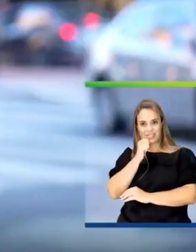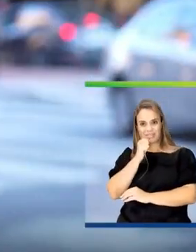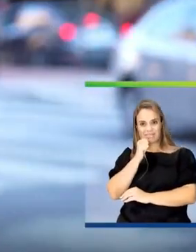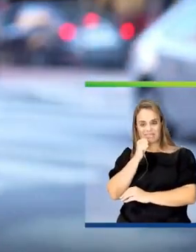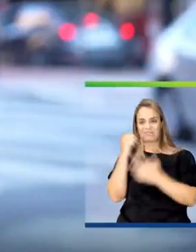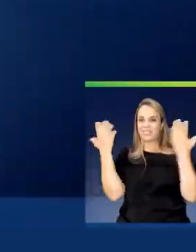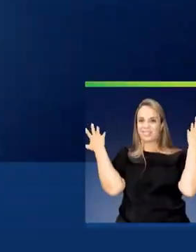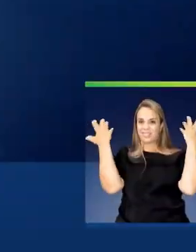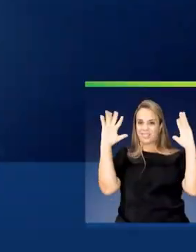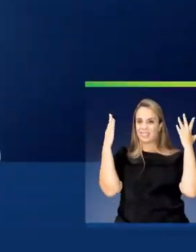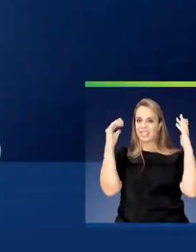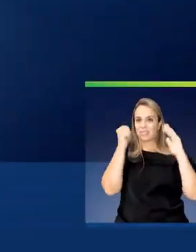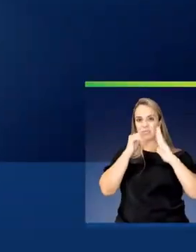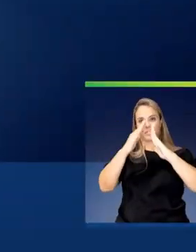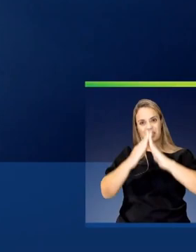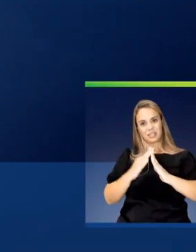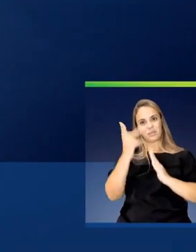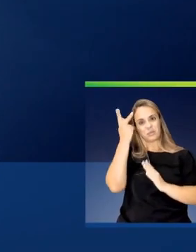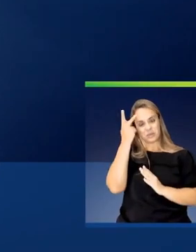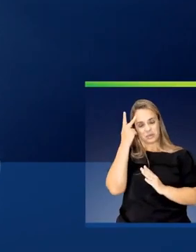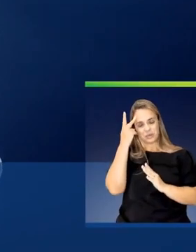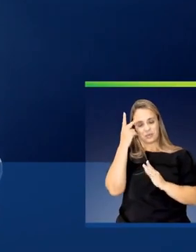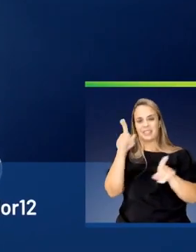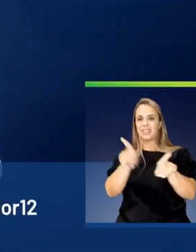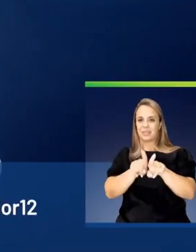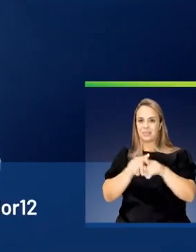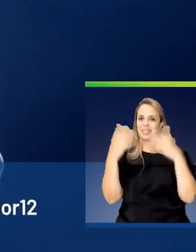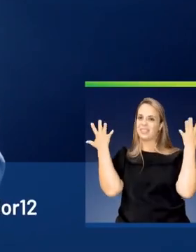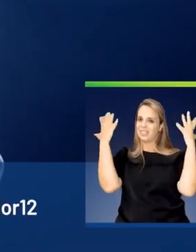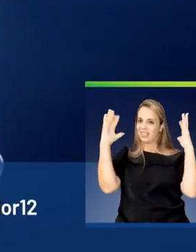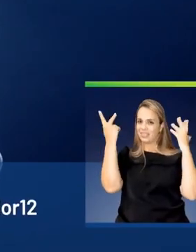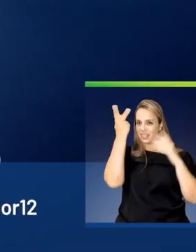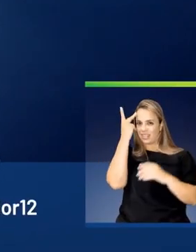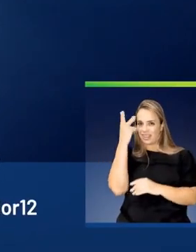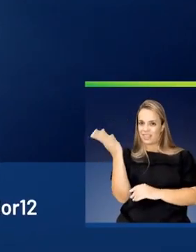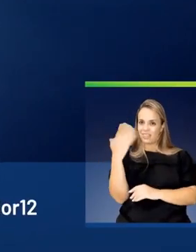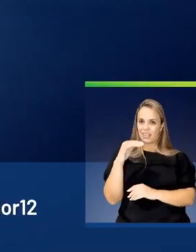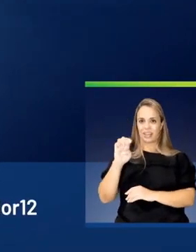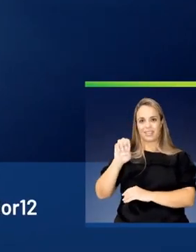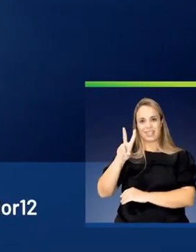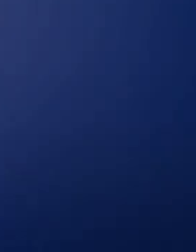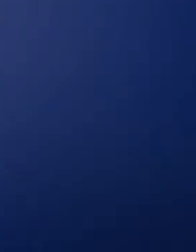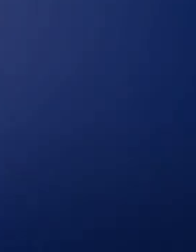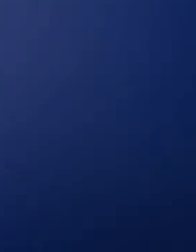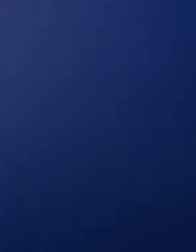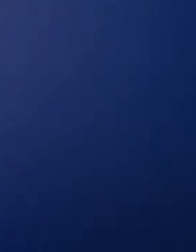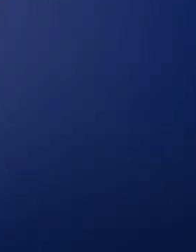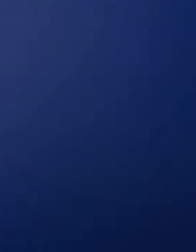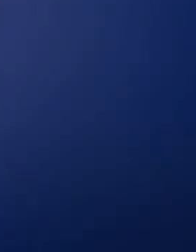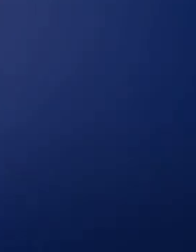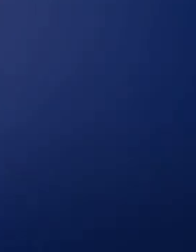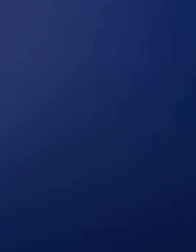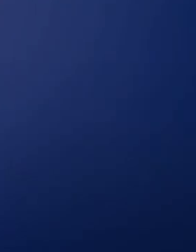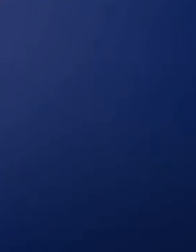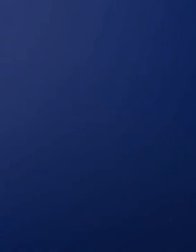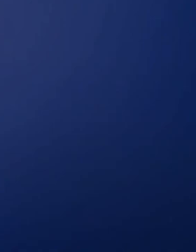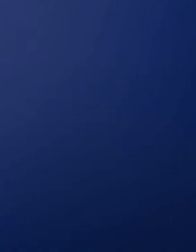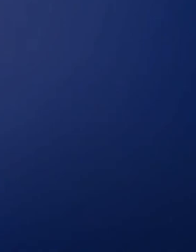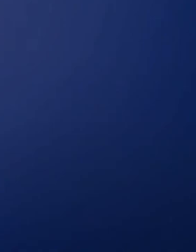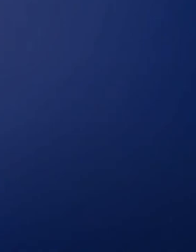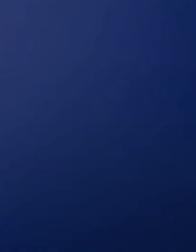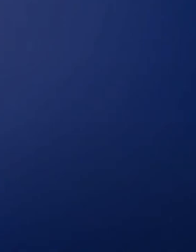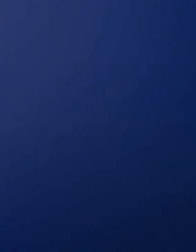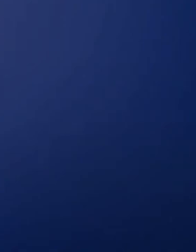você, mulher. Viva as mulheres de São Paulo! E viva São Paulo! Vem com Elvis, 12